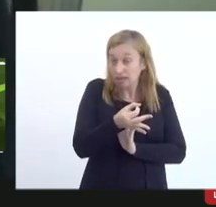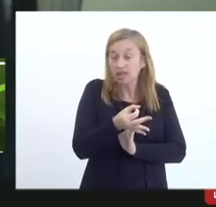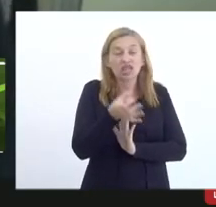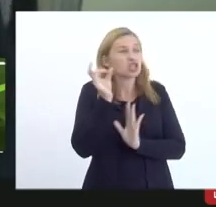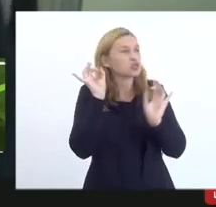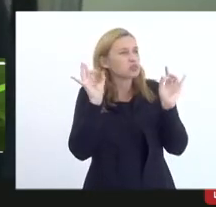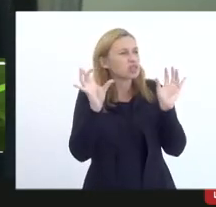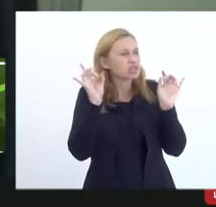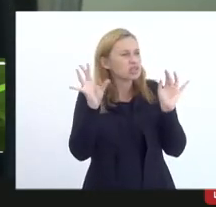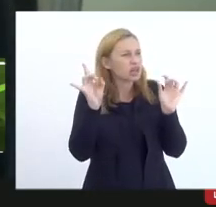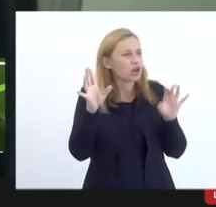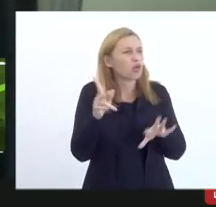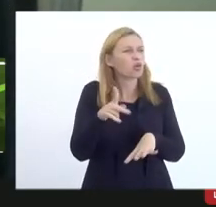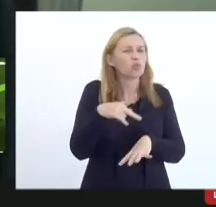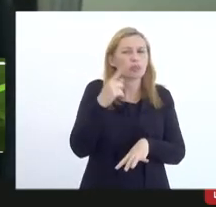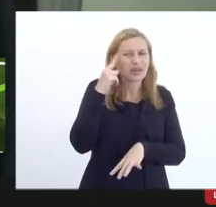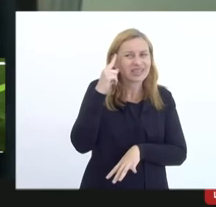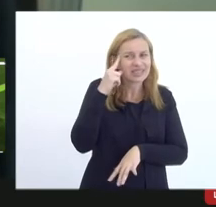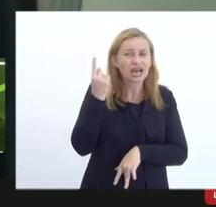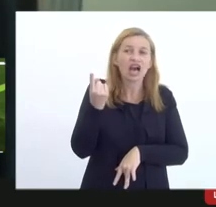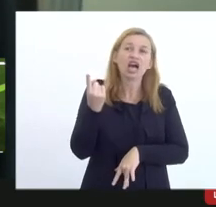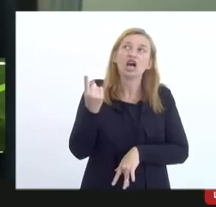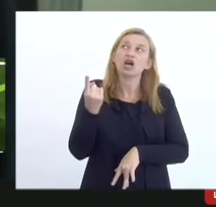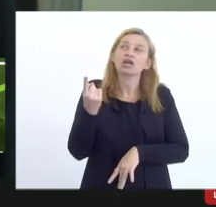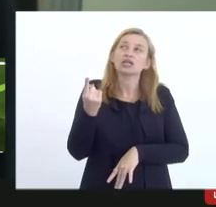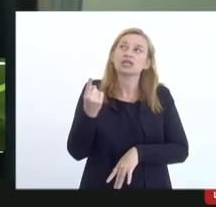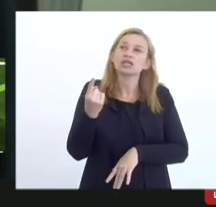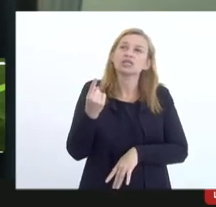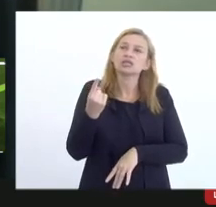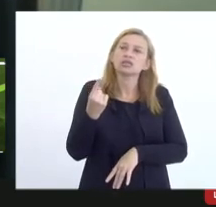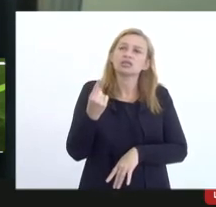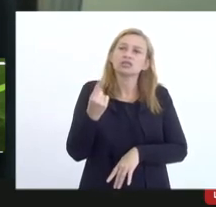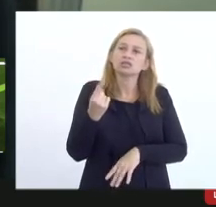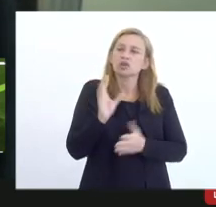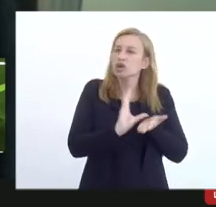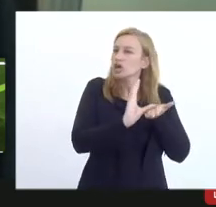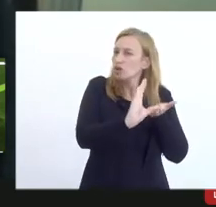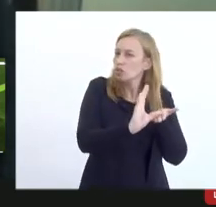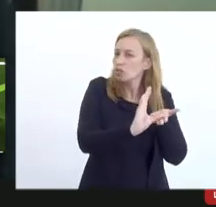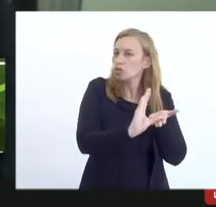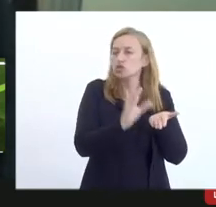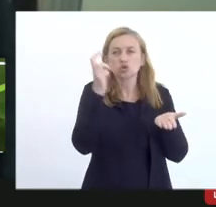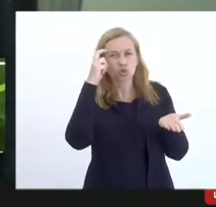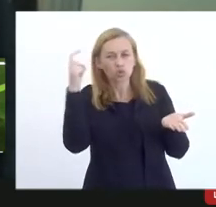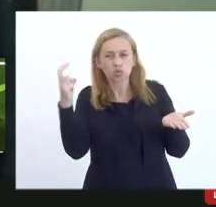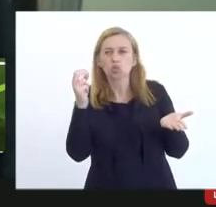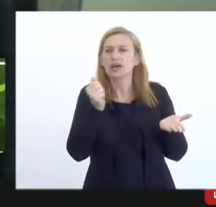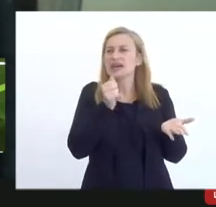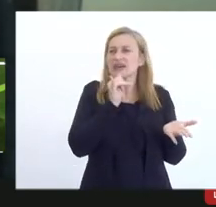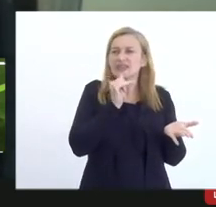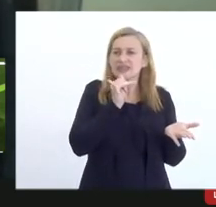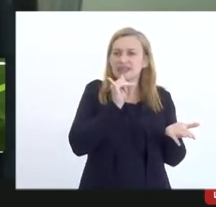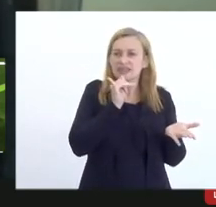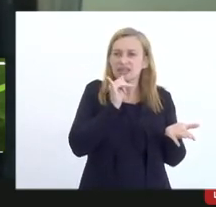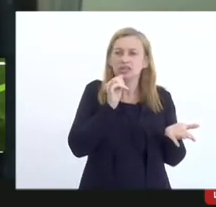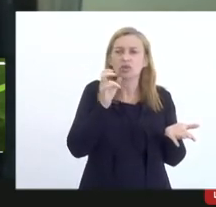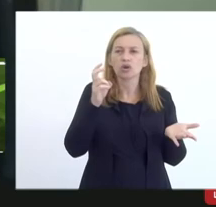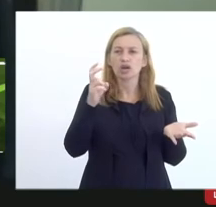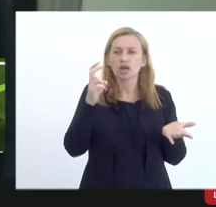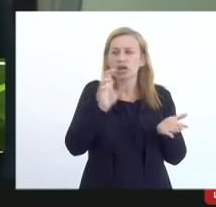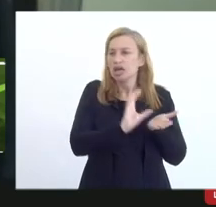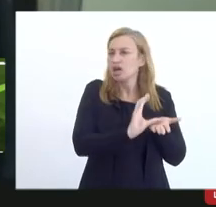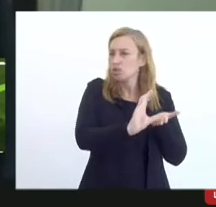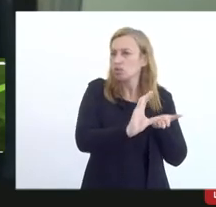Especialmente quando a gente tem que pensar que recursos de ponto de cultura, por exemplo, são recursos federais,